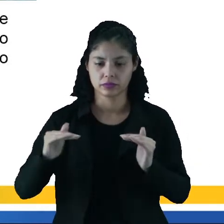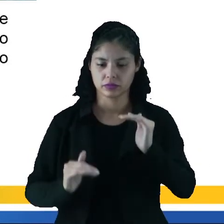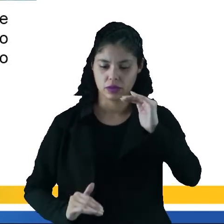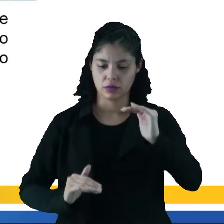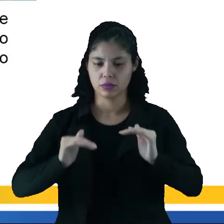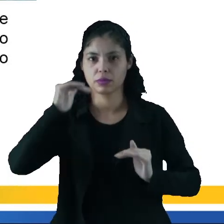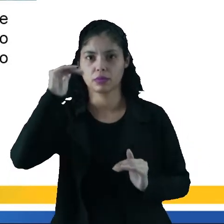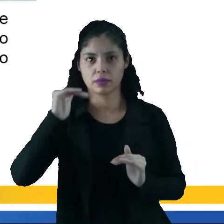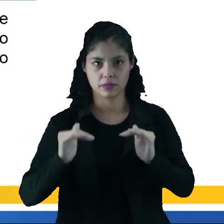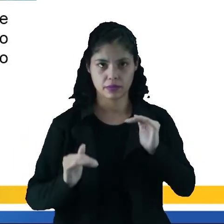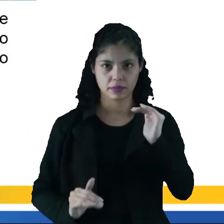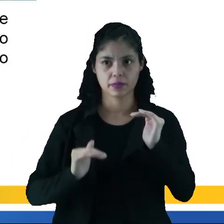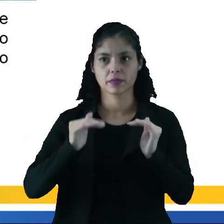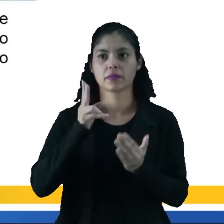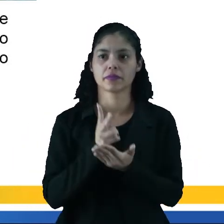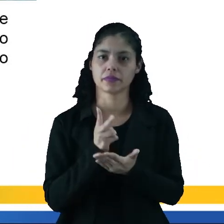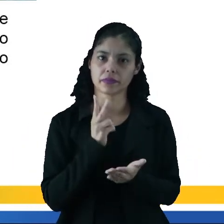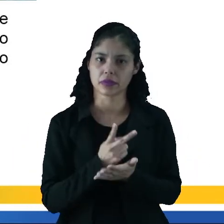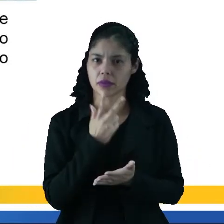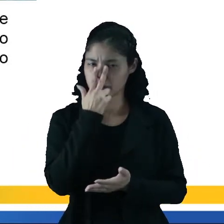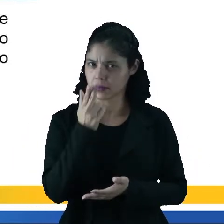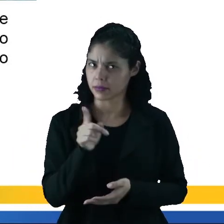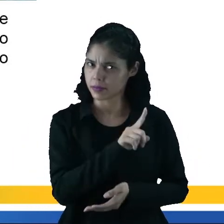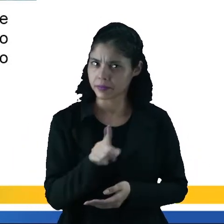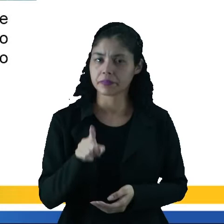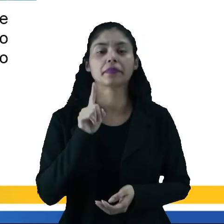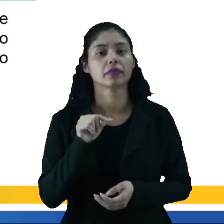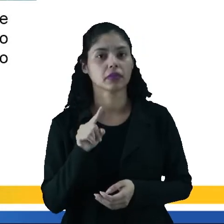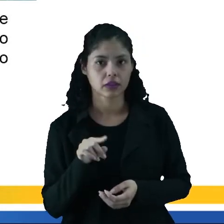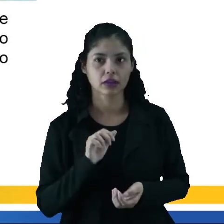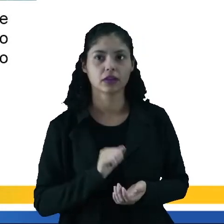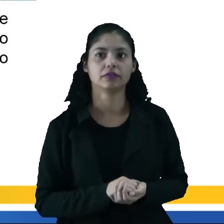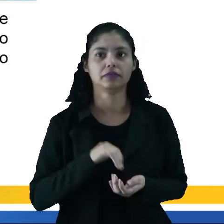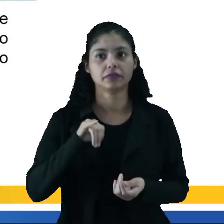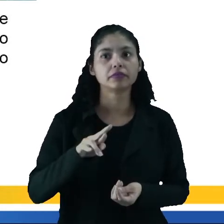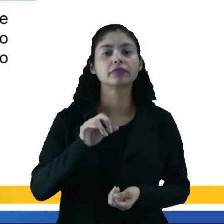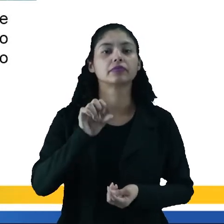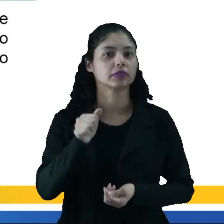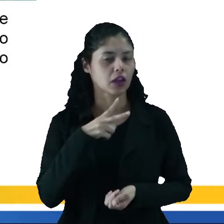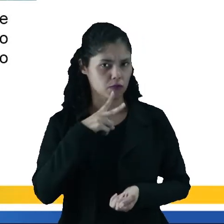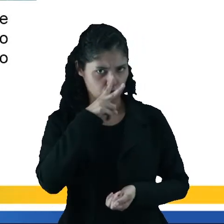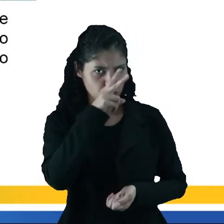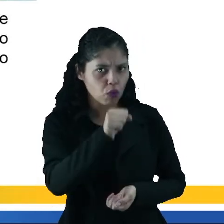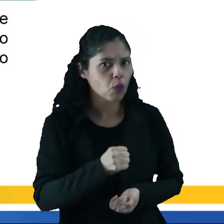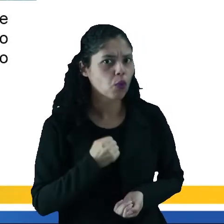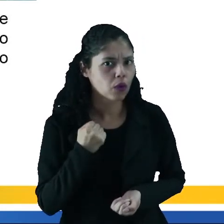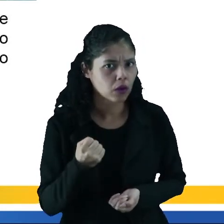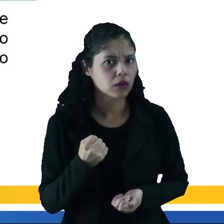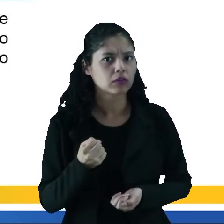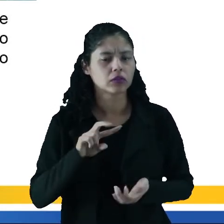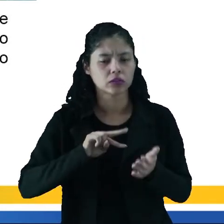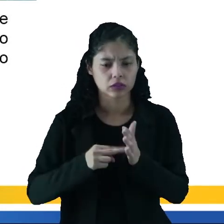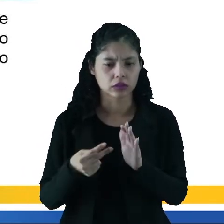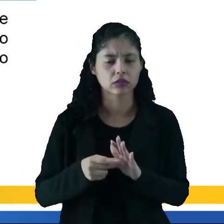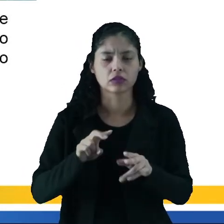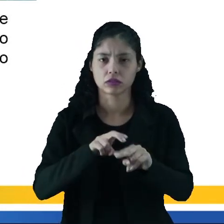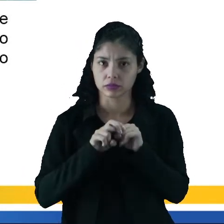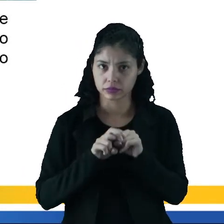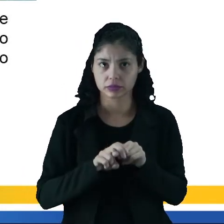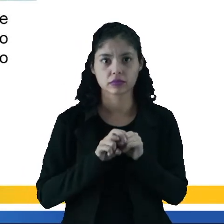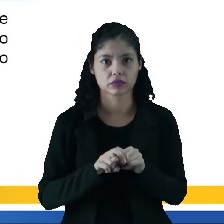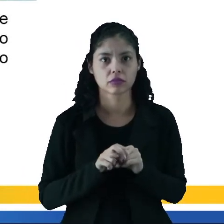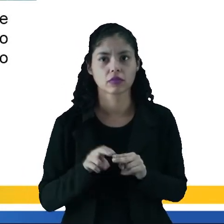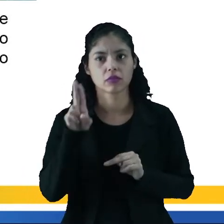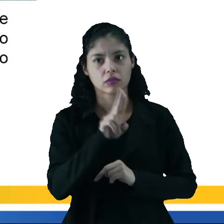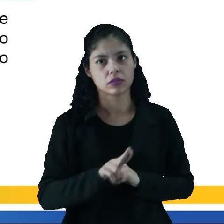marés em especial. Parece que não, mas as marés têm uma força muito significativa. Por isso,